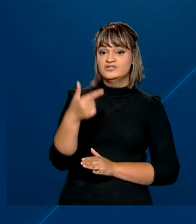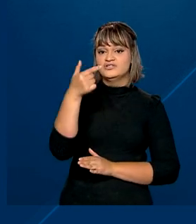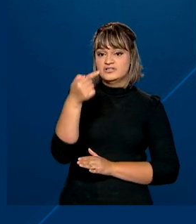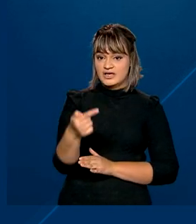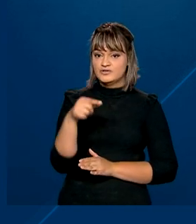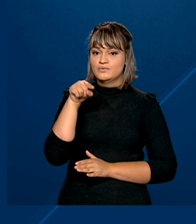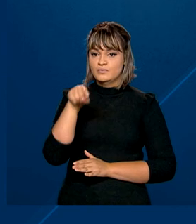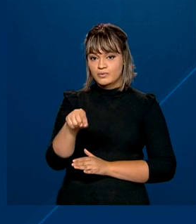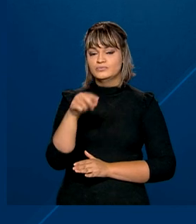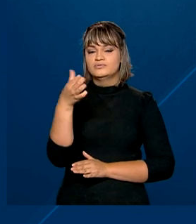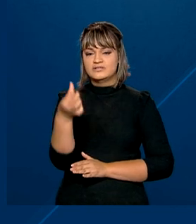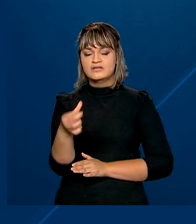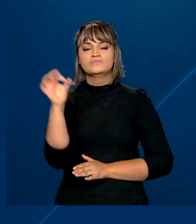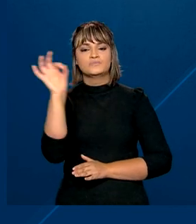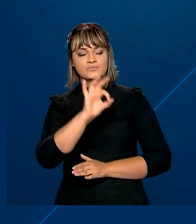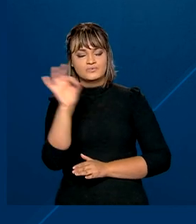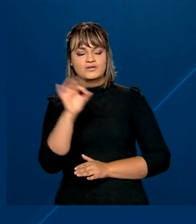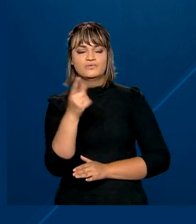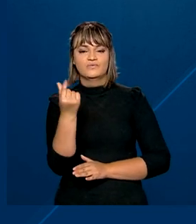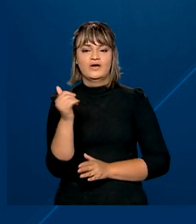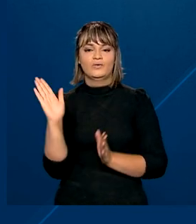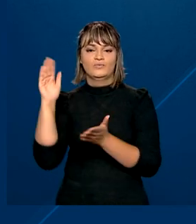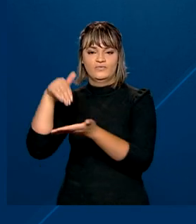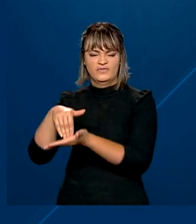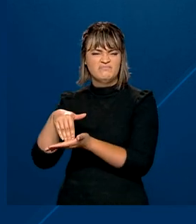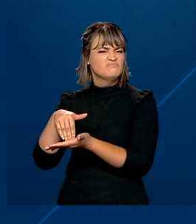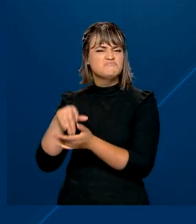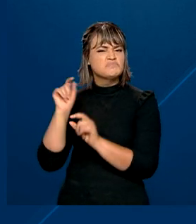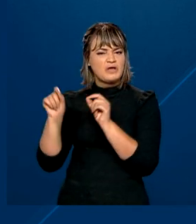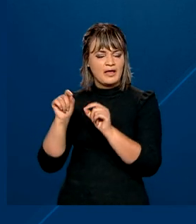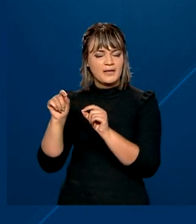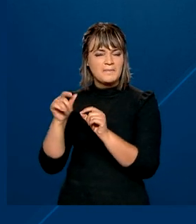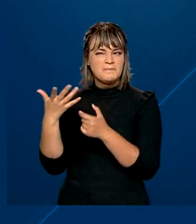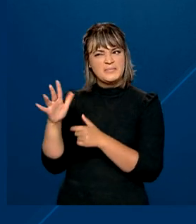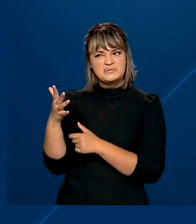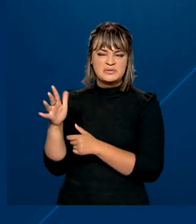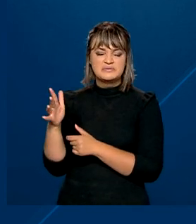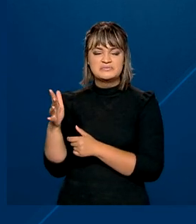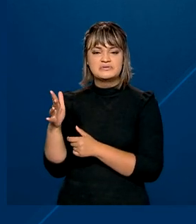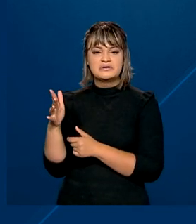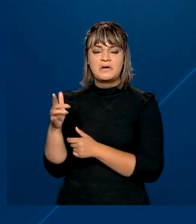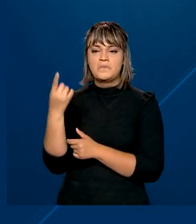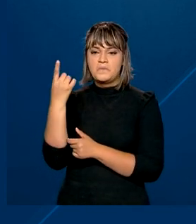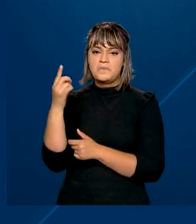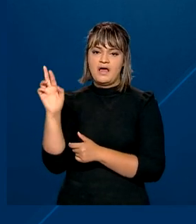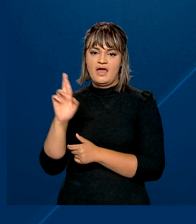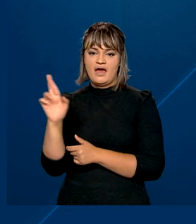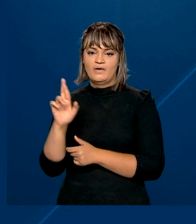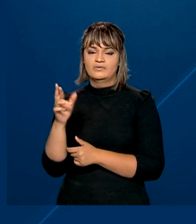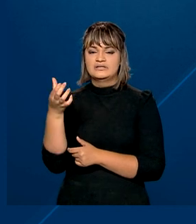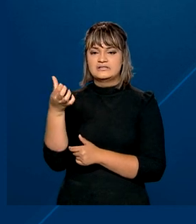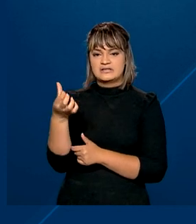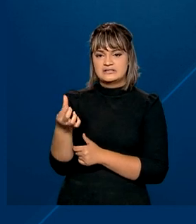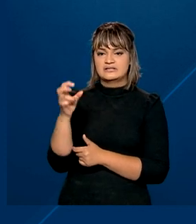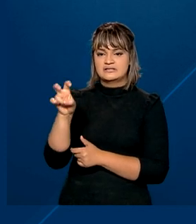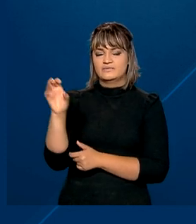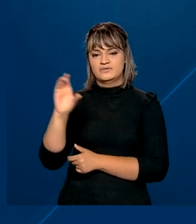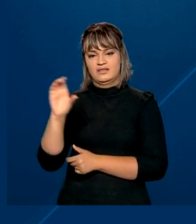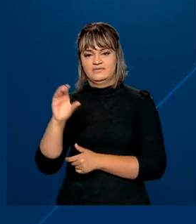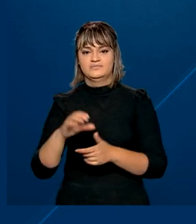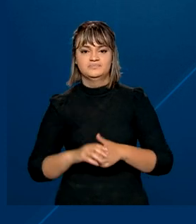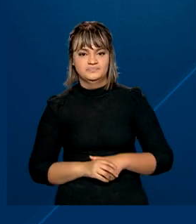27,6% do preço, ou seja, aproximadamente R 1,65.